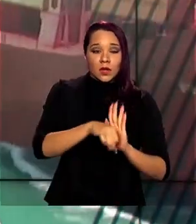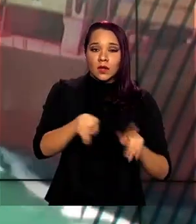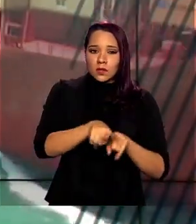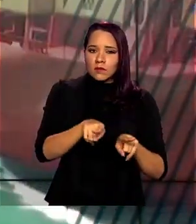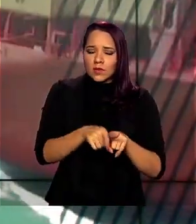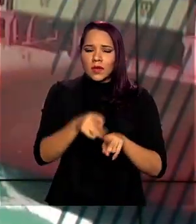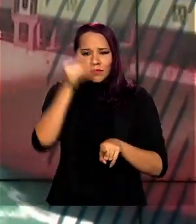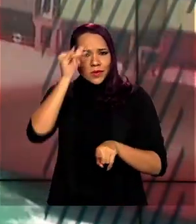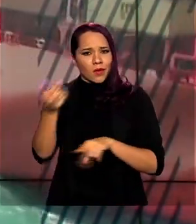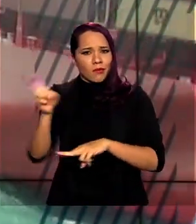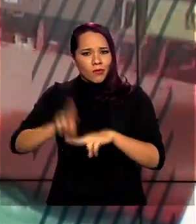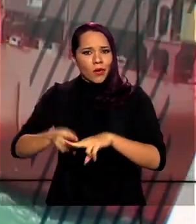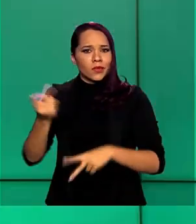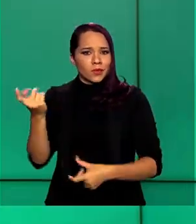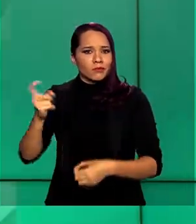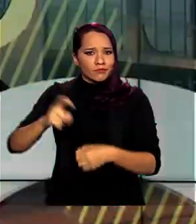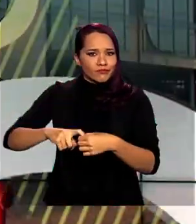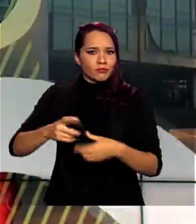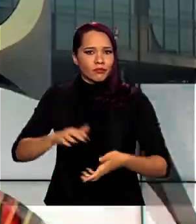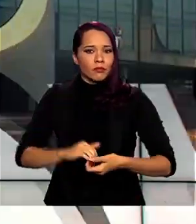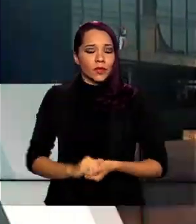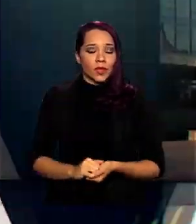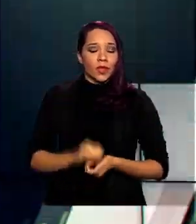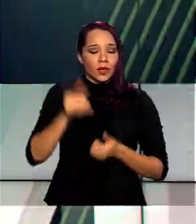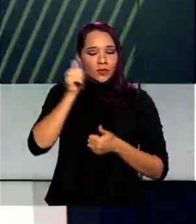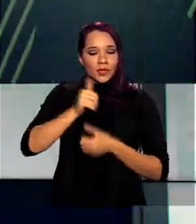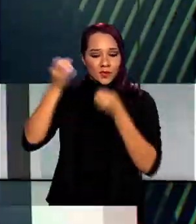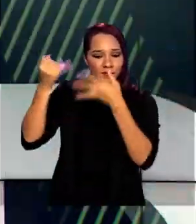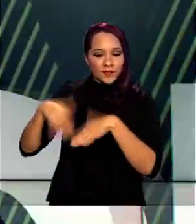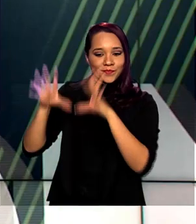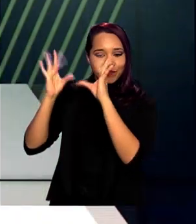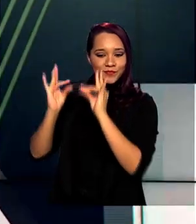prisão. Luciana Colares de Holanda tem mais informações.